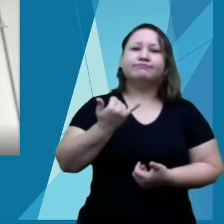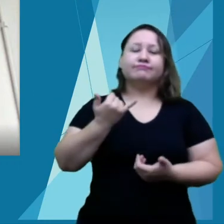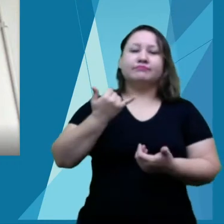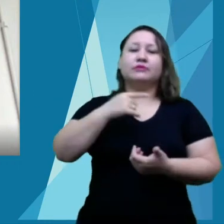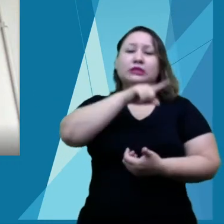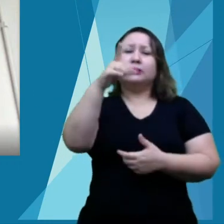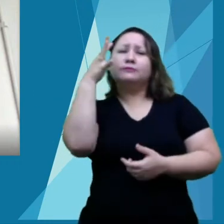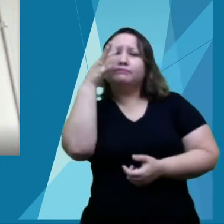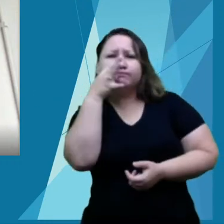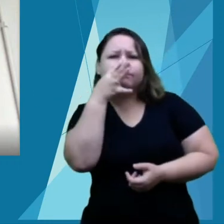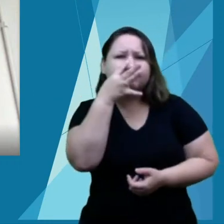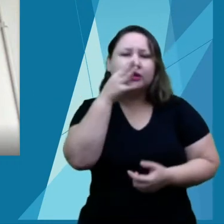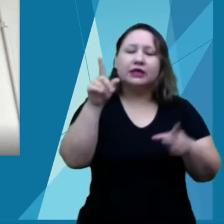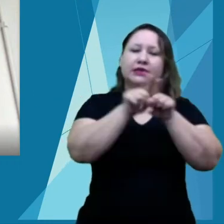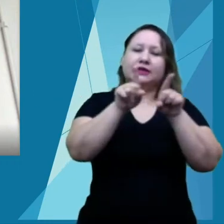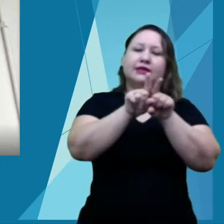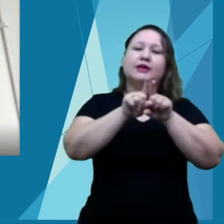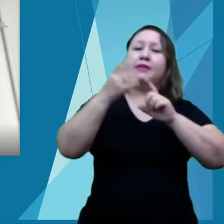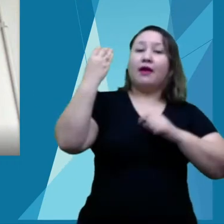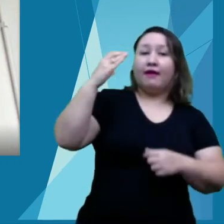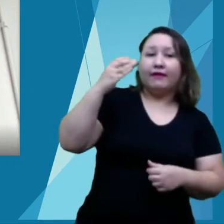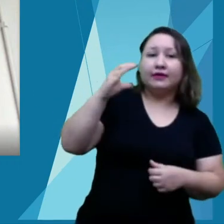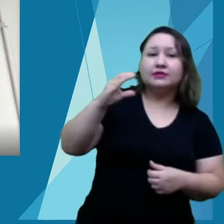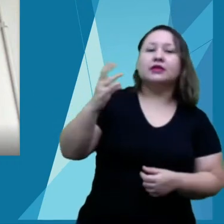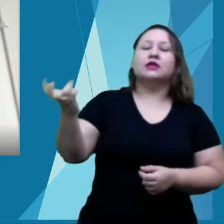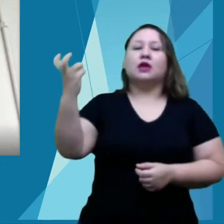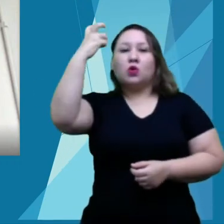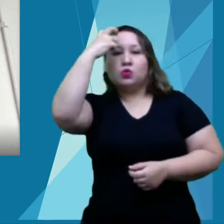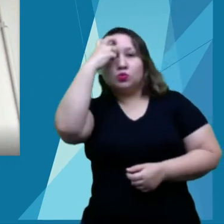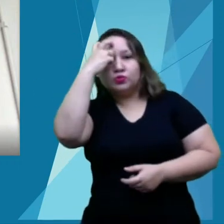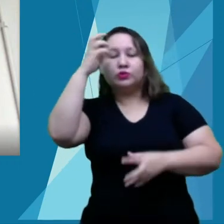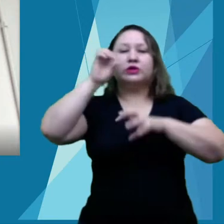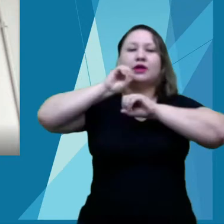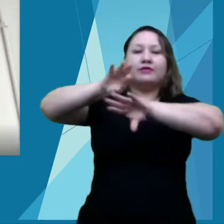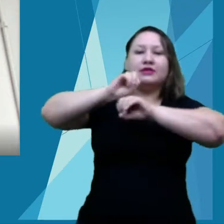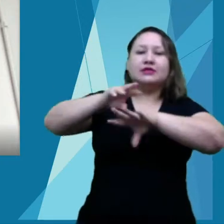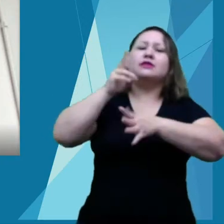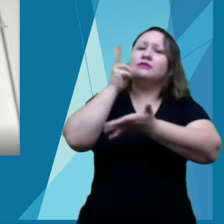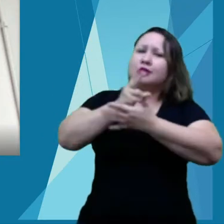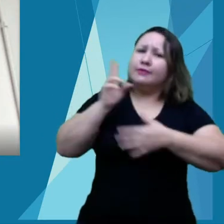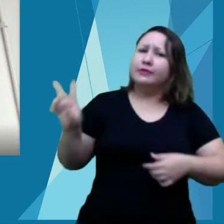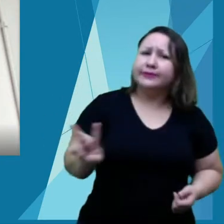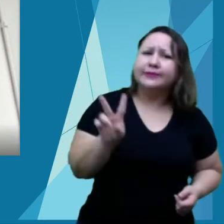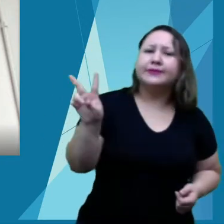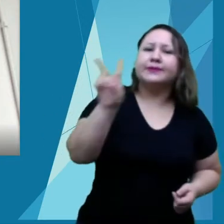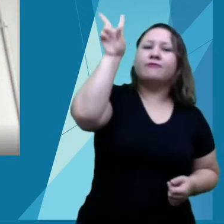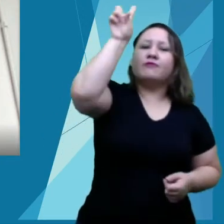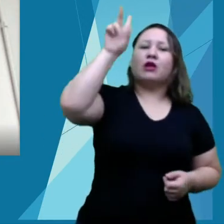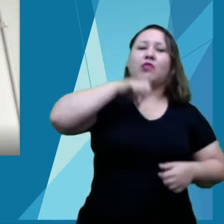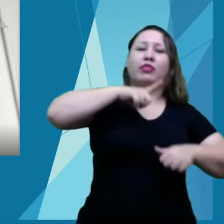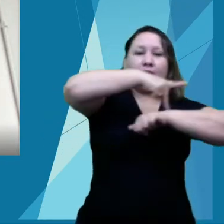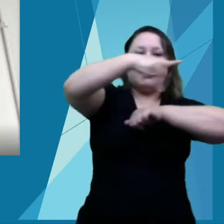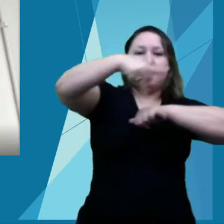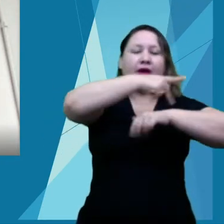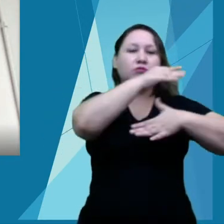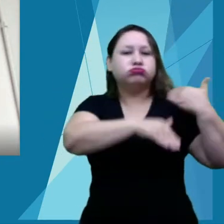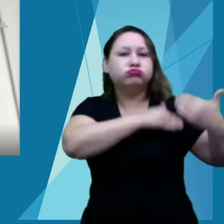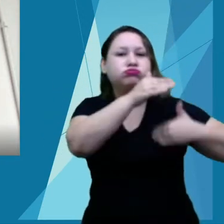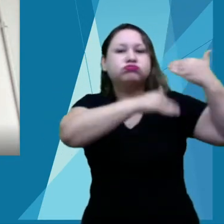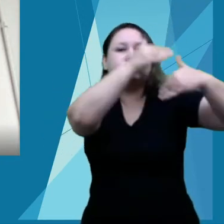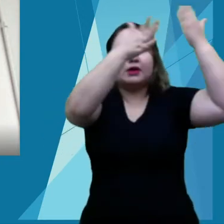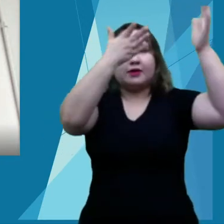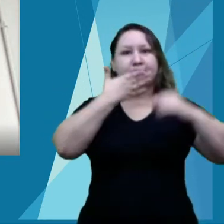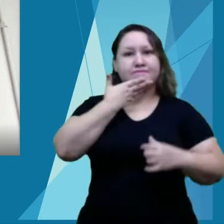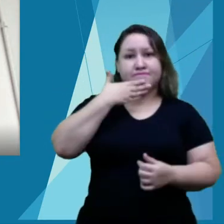ciência, a cultura e o ensino sejam sempre valorizados para que tenhamos um país desenvolvido. Portanto,